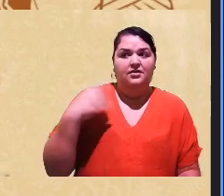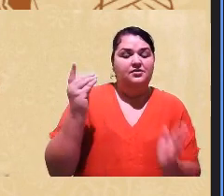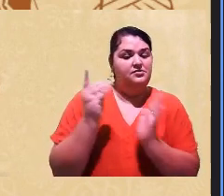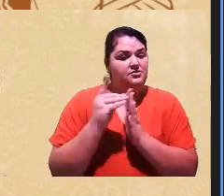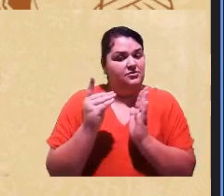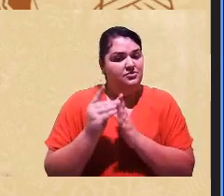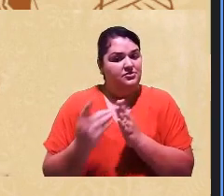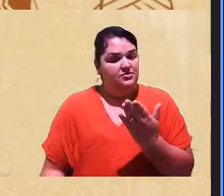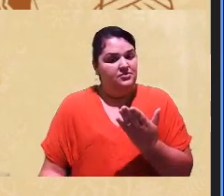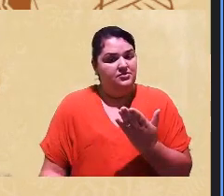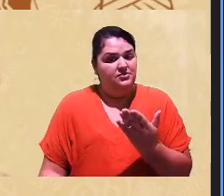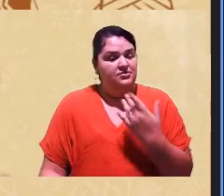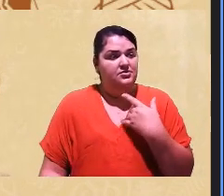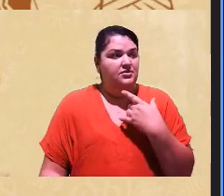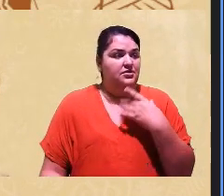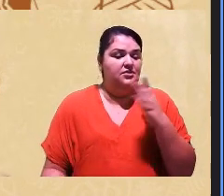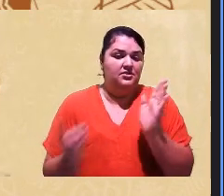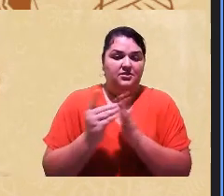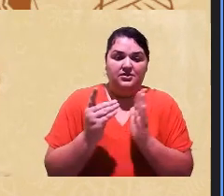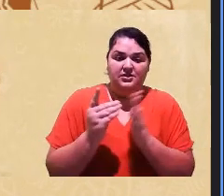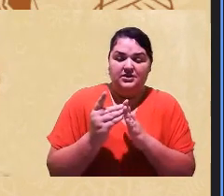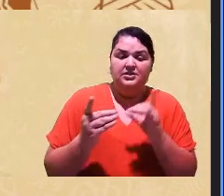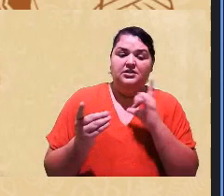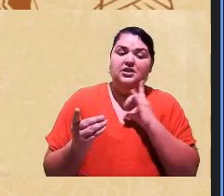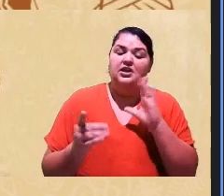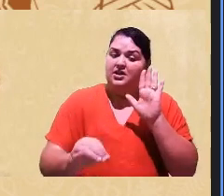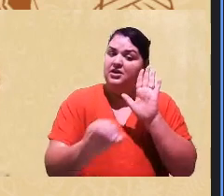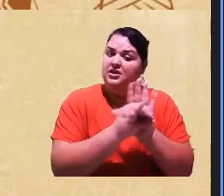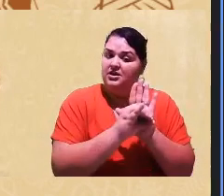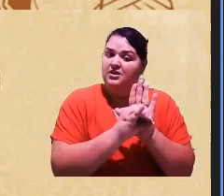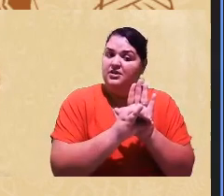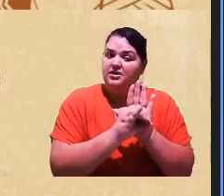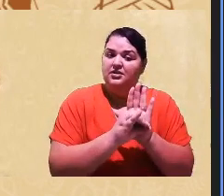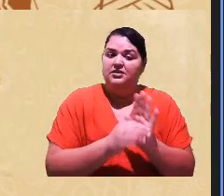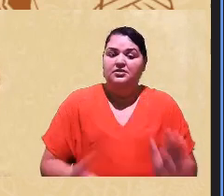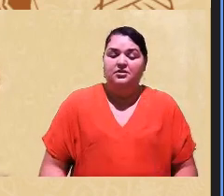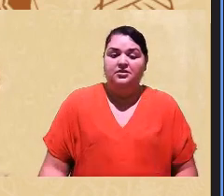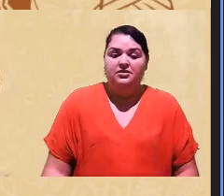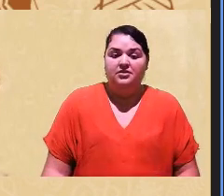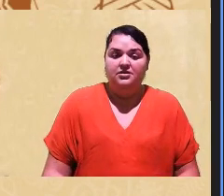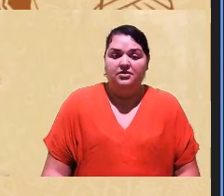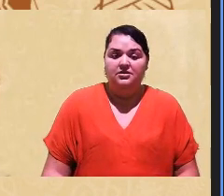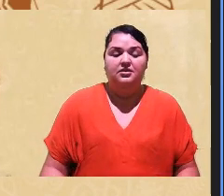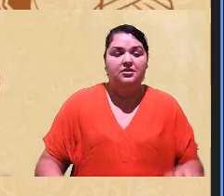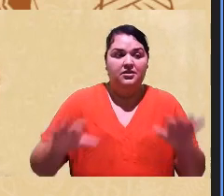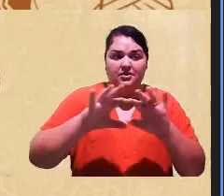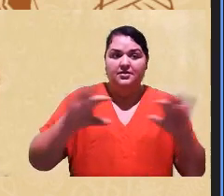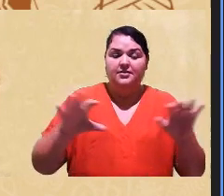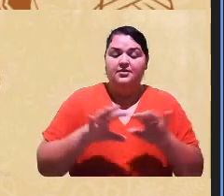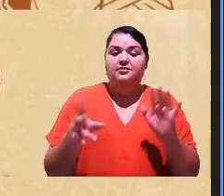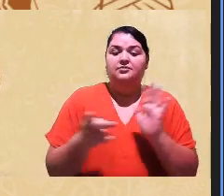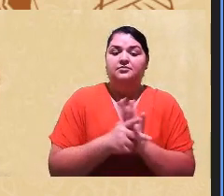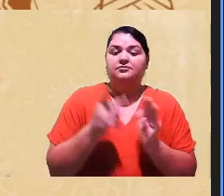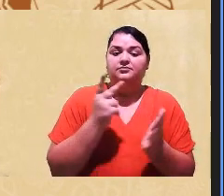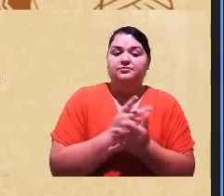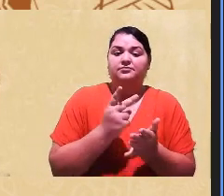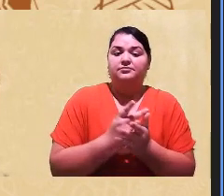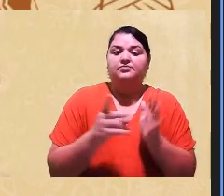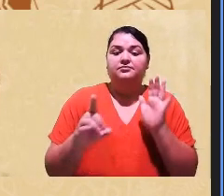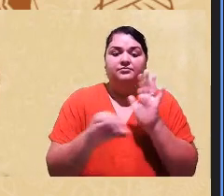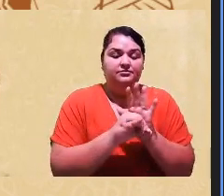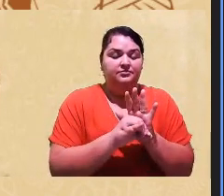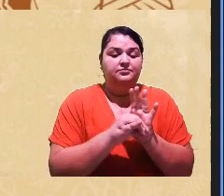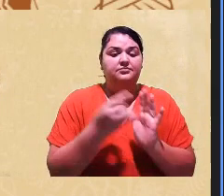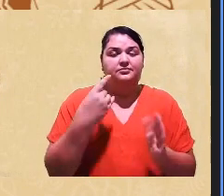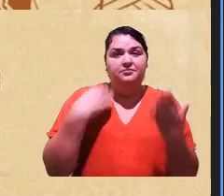então eu sendo a minha identidade indígena e psicólogo eu consigo separar essa minha identidade indígena e psicólogo a